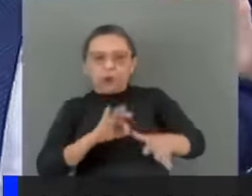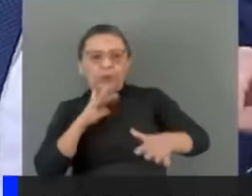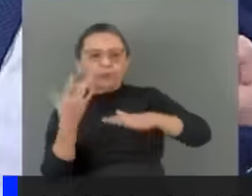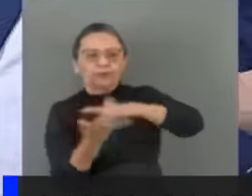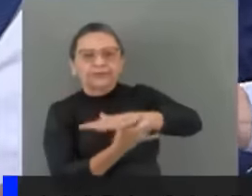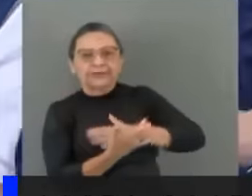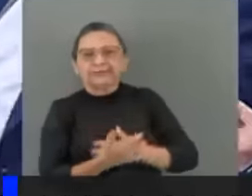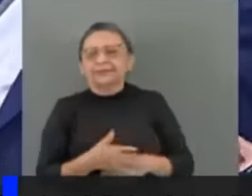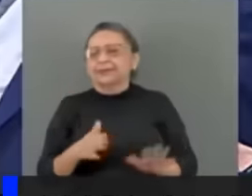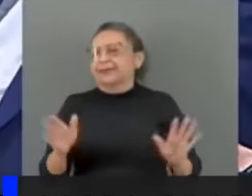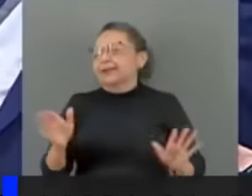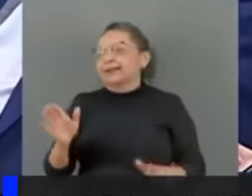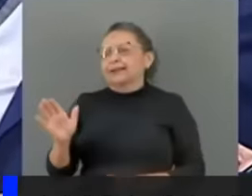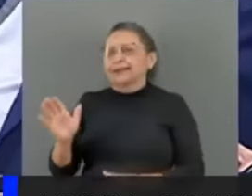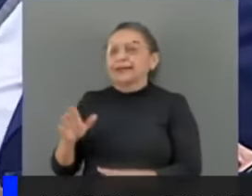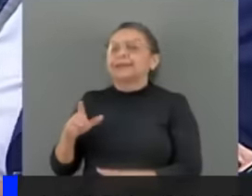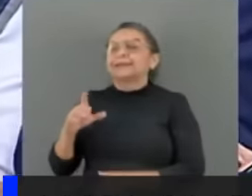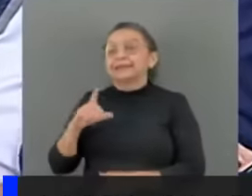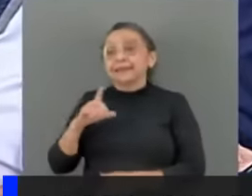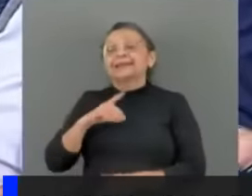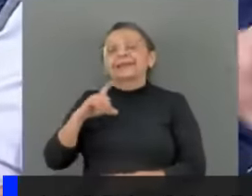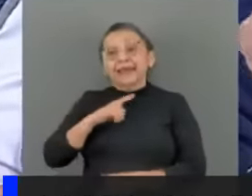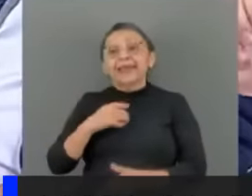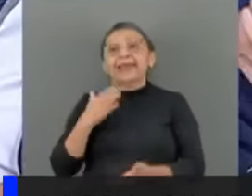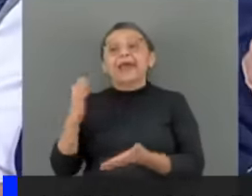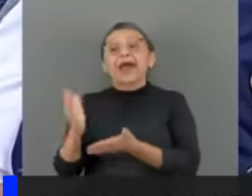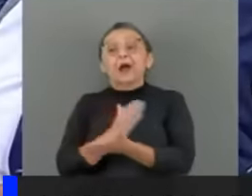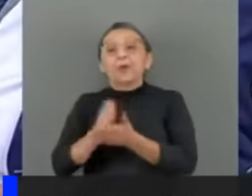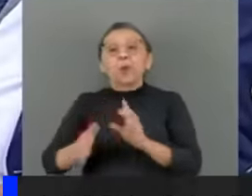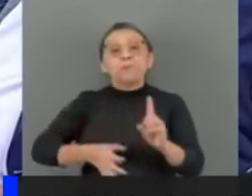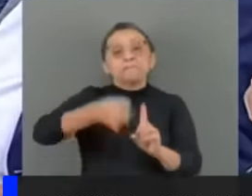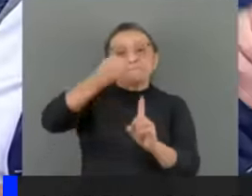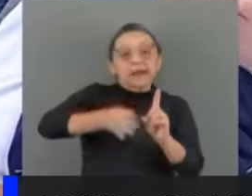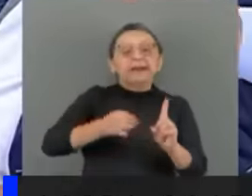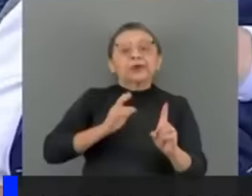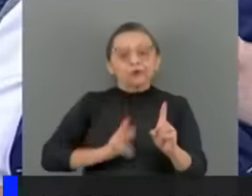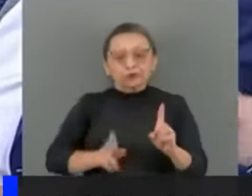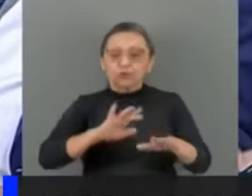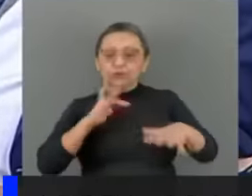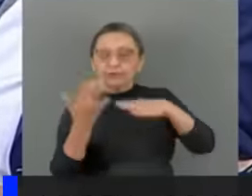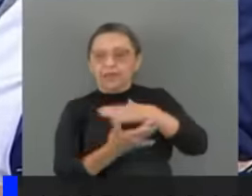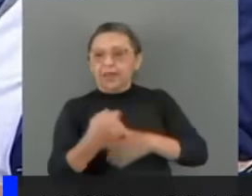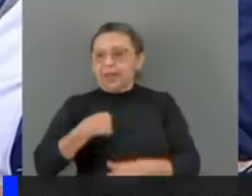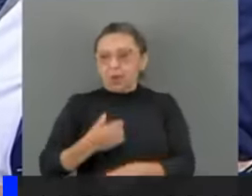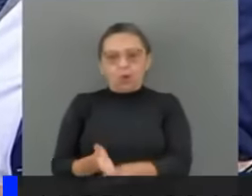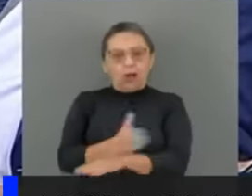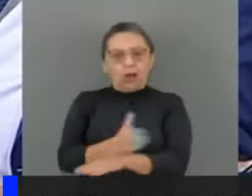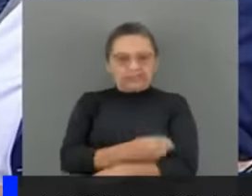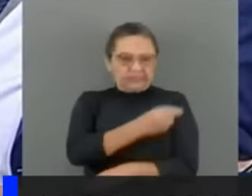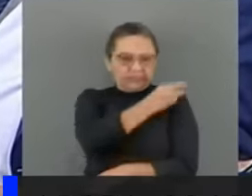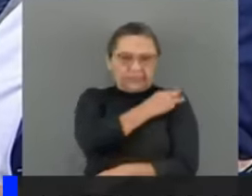magistrados que estão nas redes sociais. Eu nunca estive antes de ser ministro da Justiça.